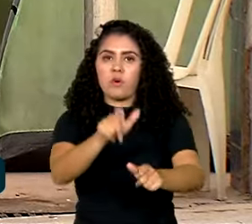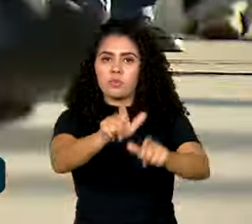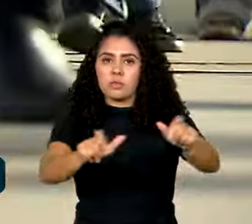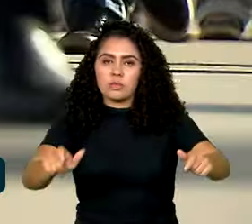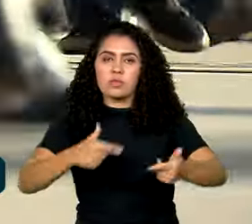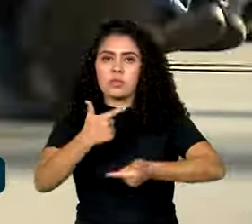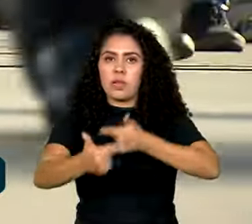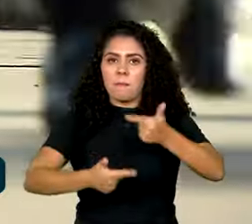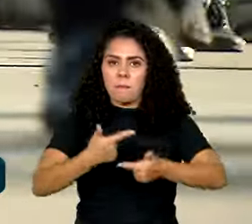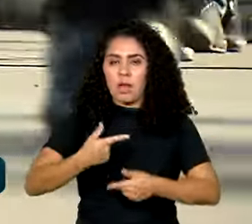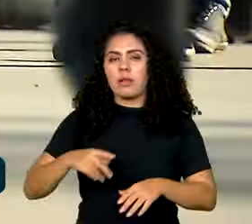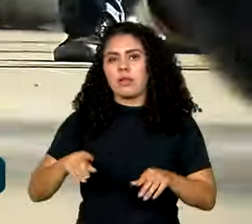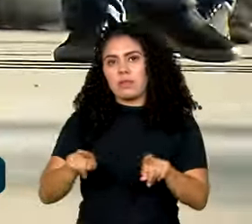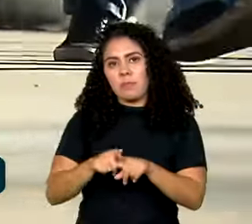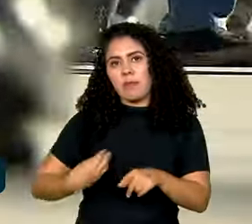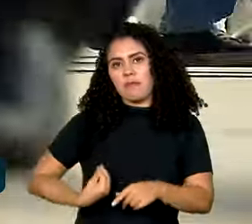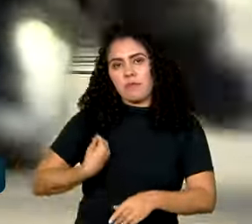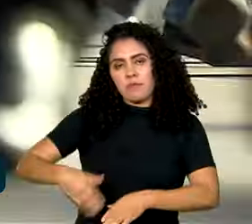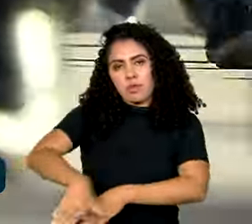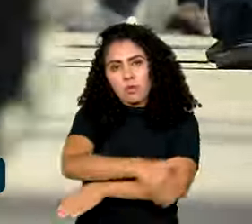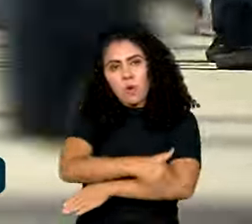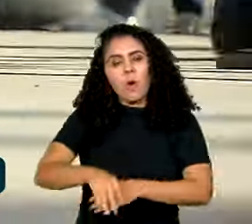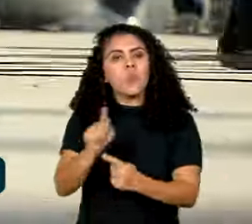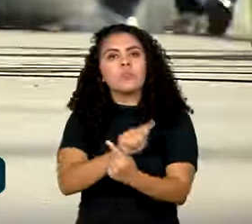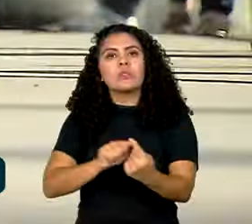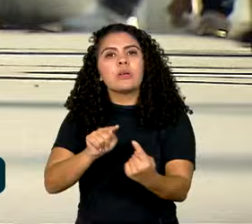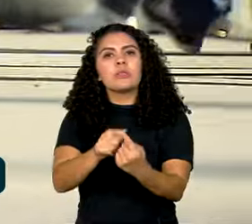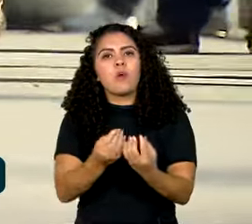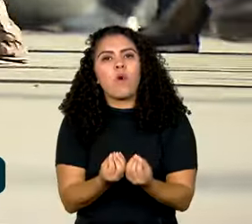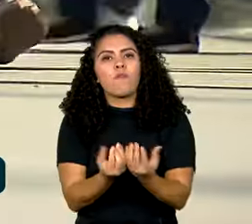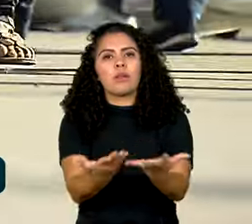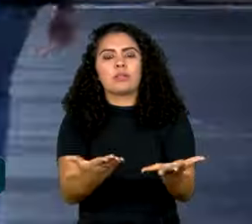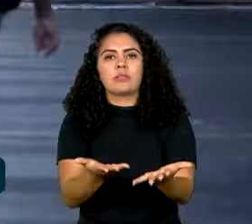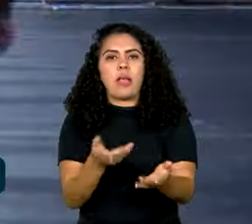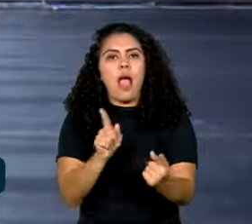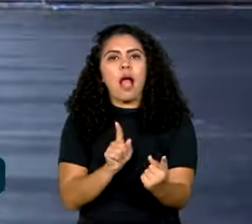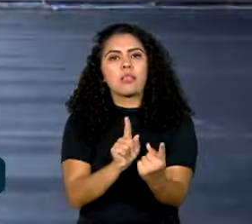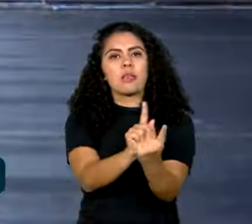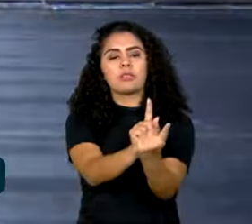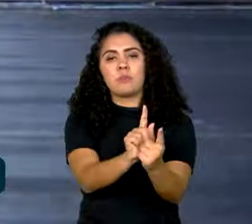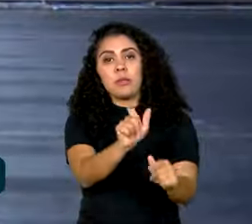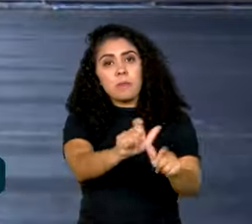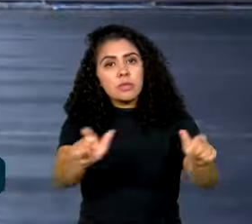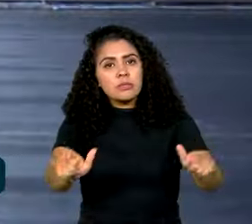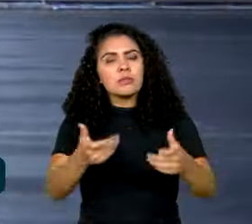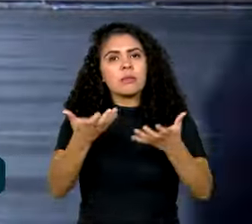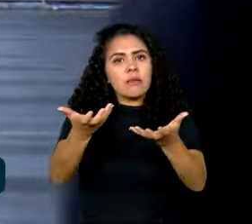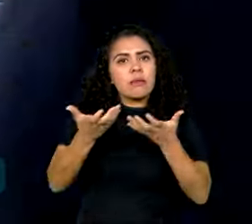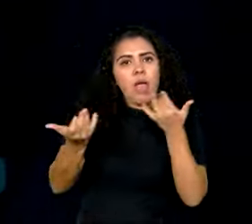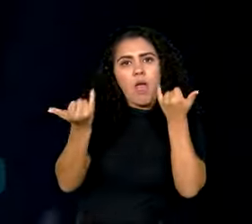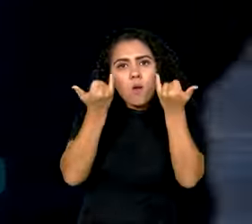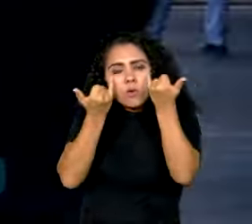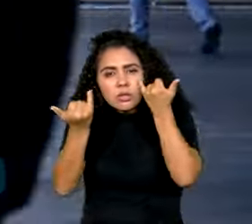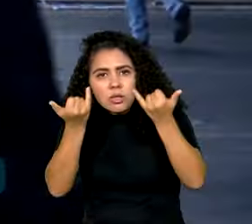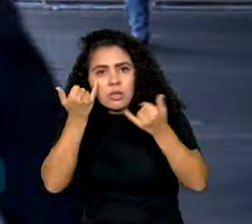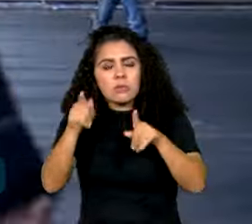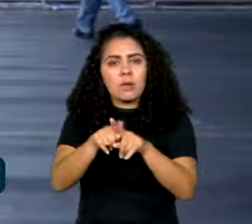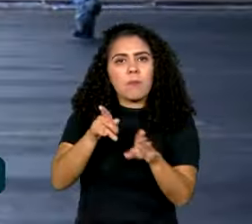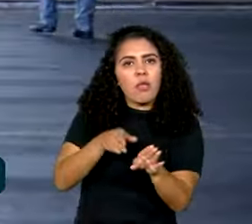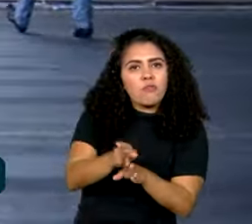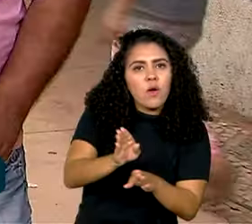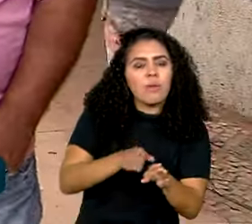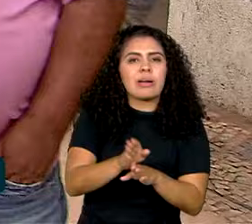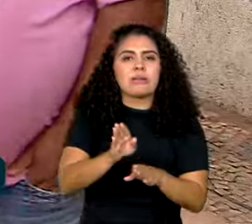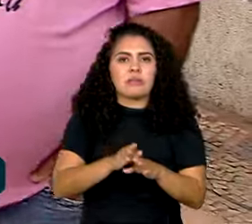rua, com o objetivo de prestar atendimento às pessoas que buscam orientação profissional e